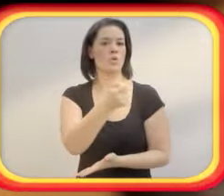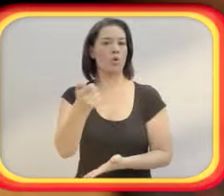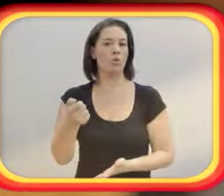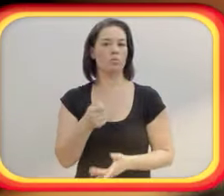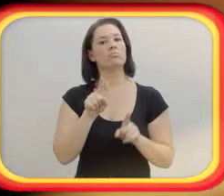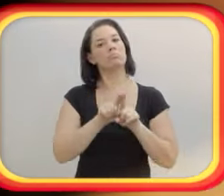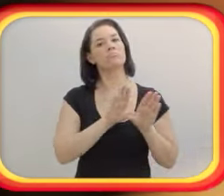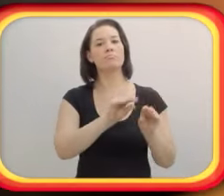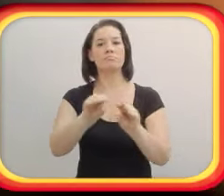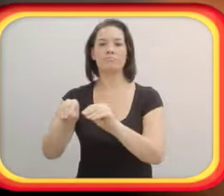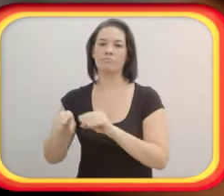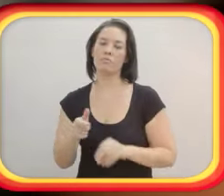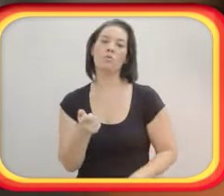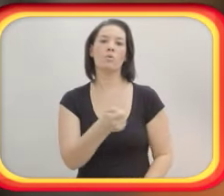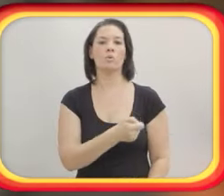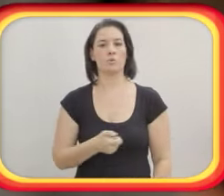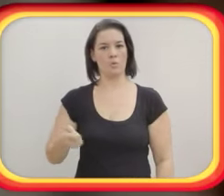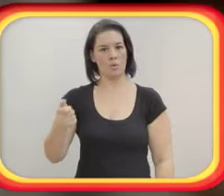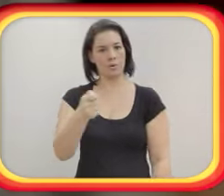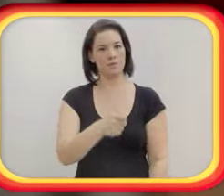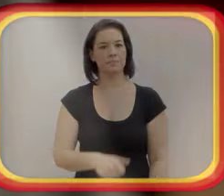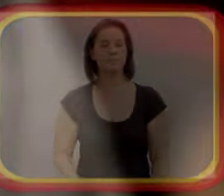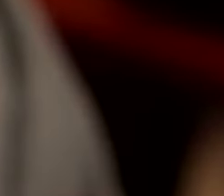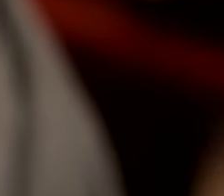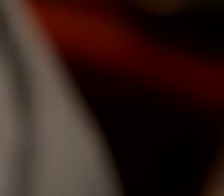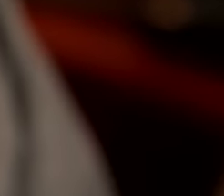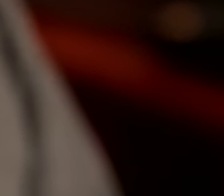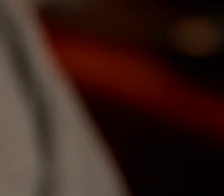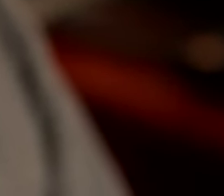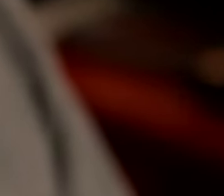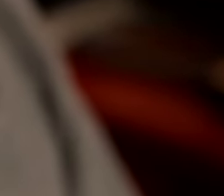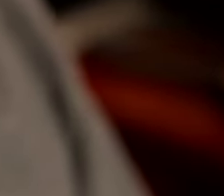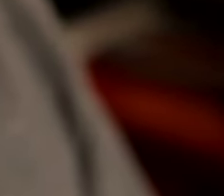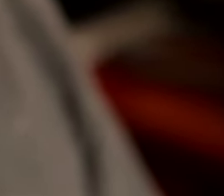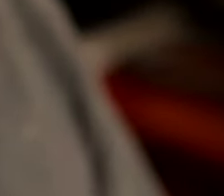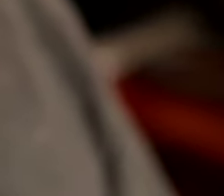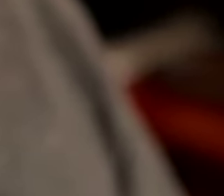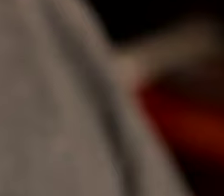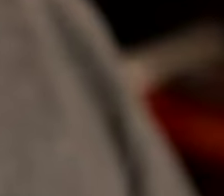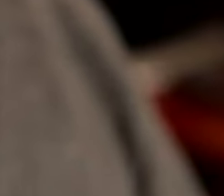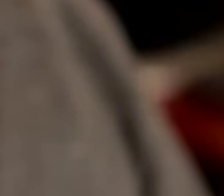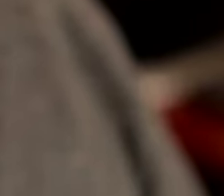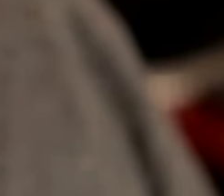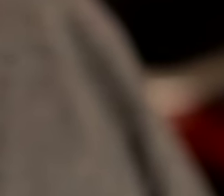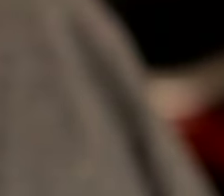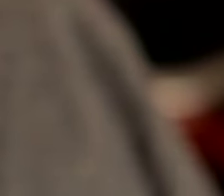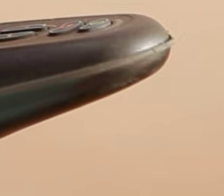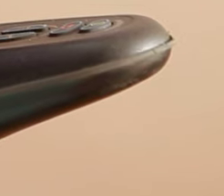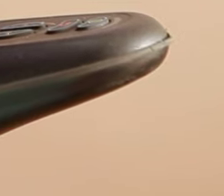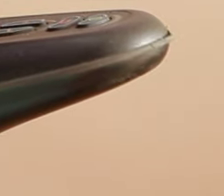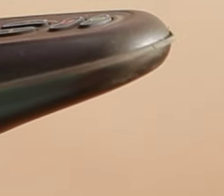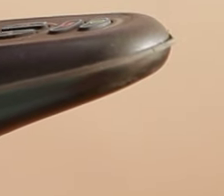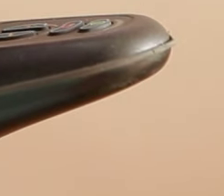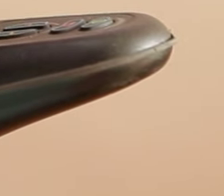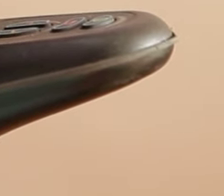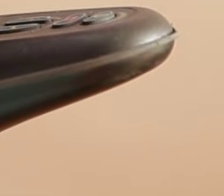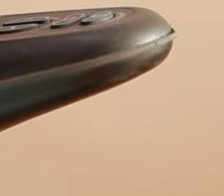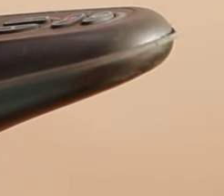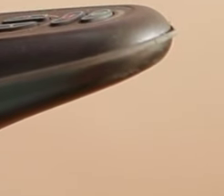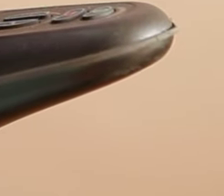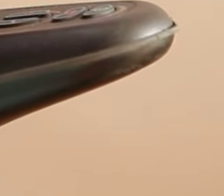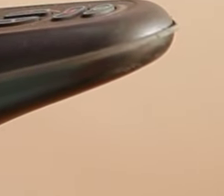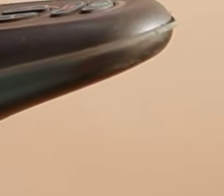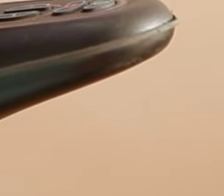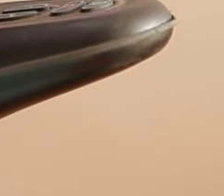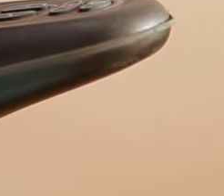ela dá aderência o suficiente para poder manusear o controle, mexer no controle. Mão do Luciano em cima